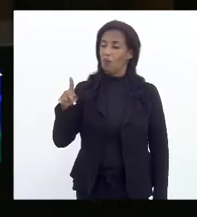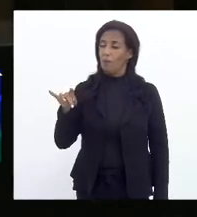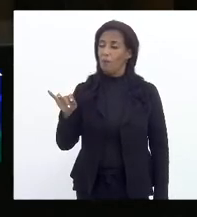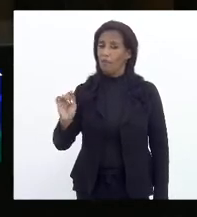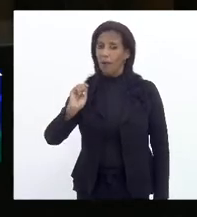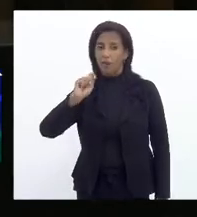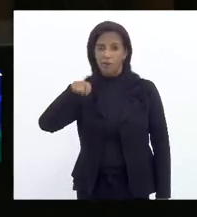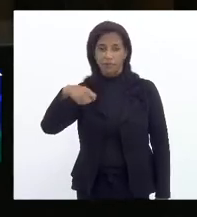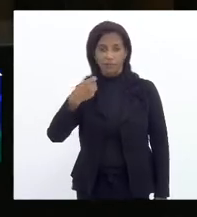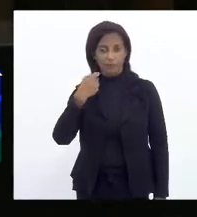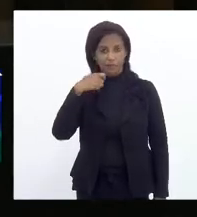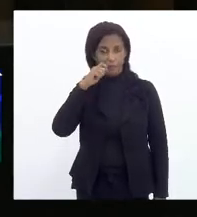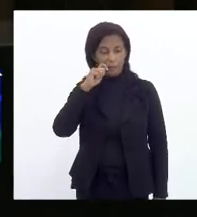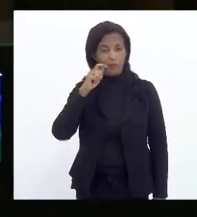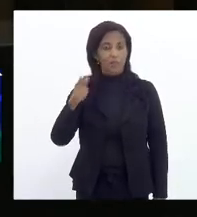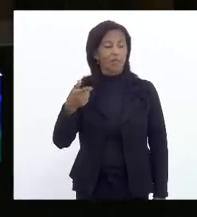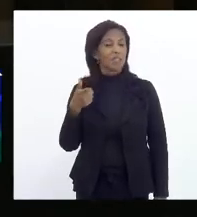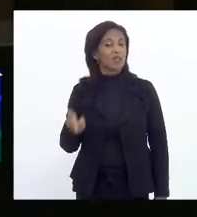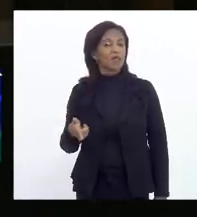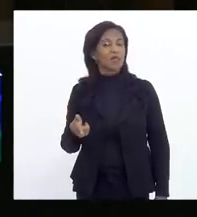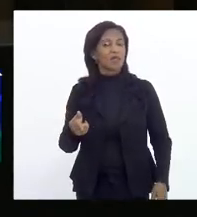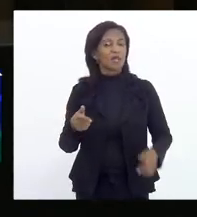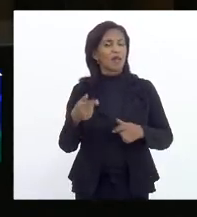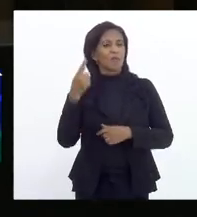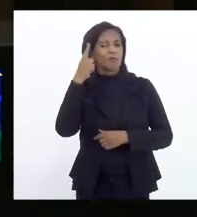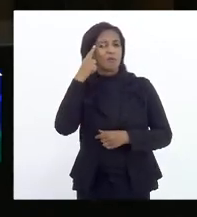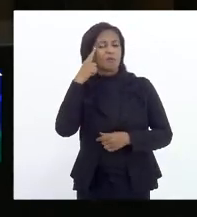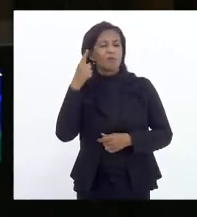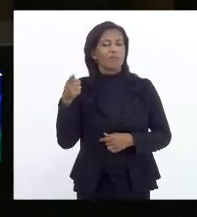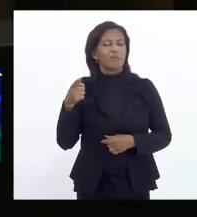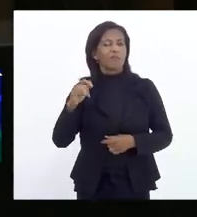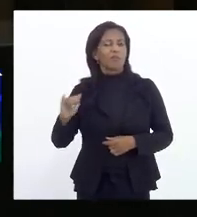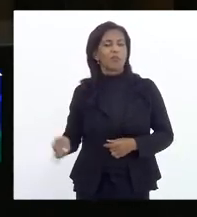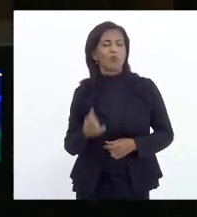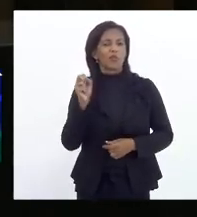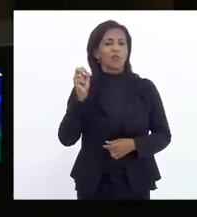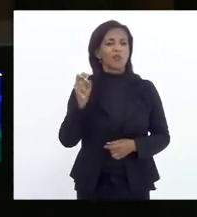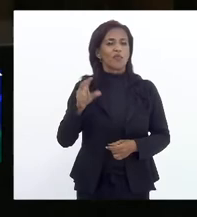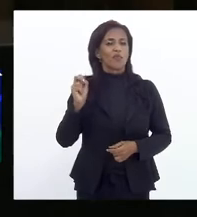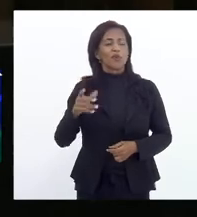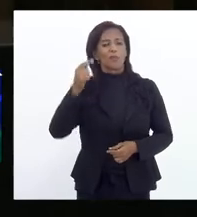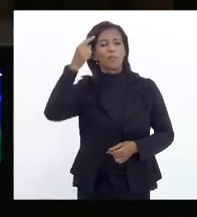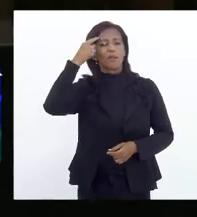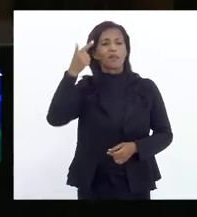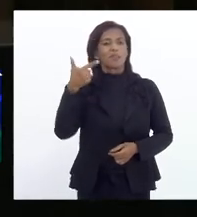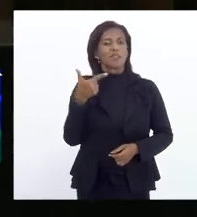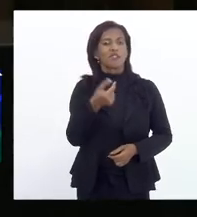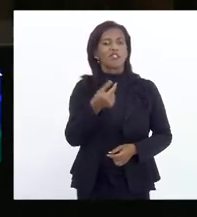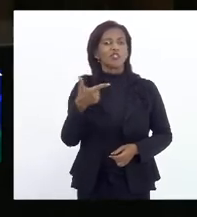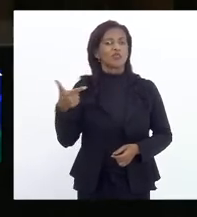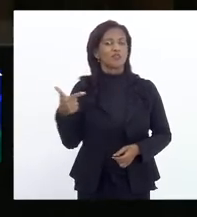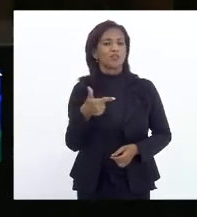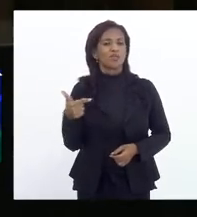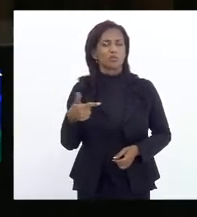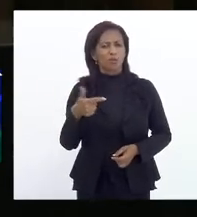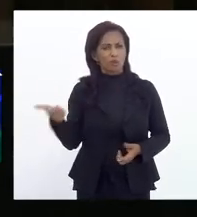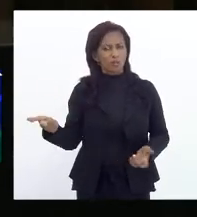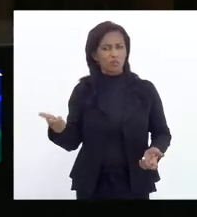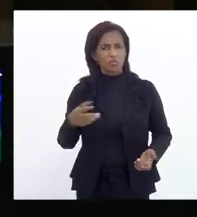politizando o vírus e pensando em 2022. É um absurdo!